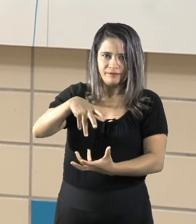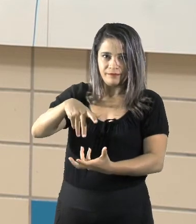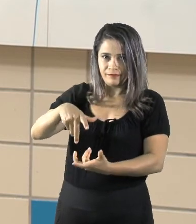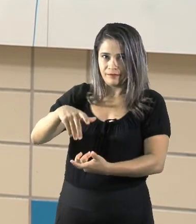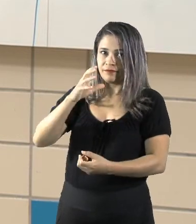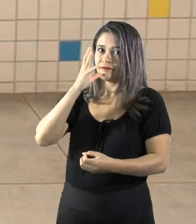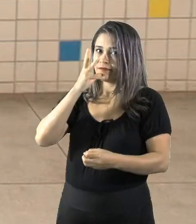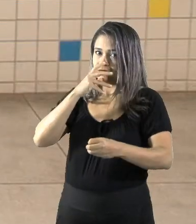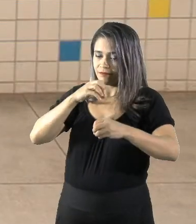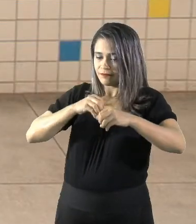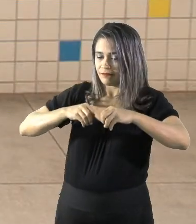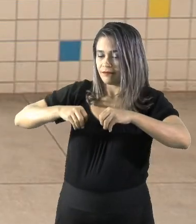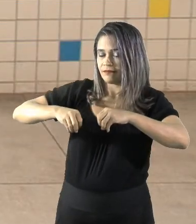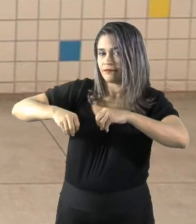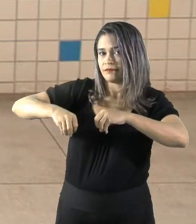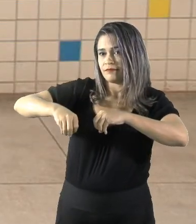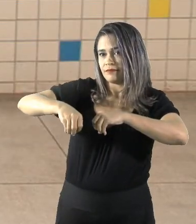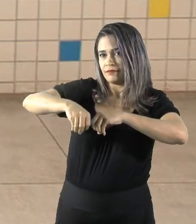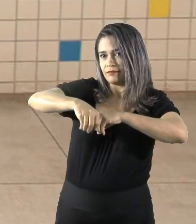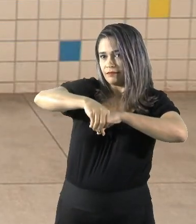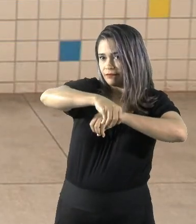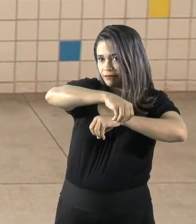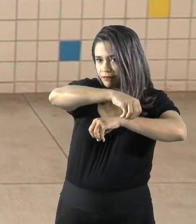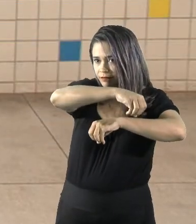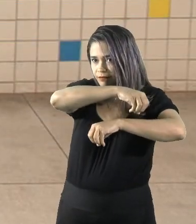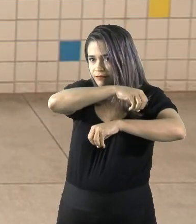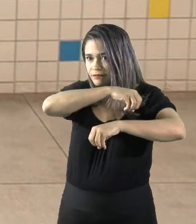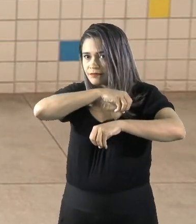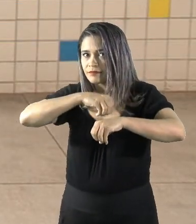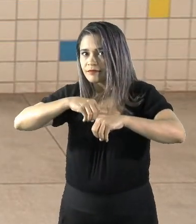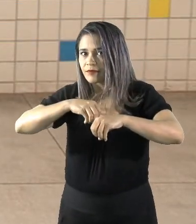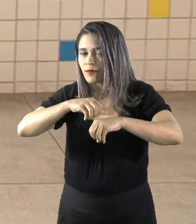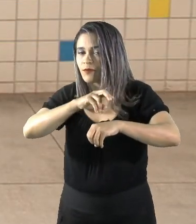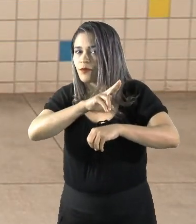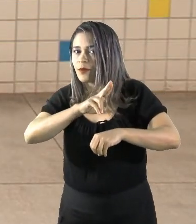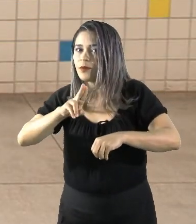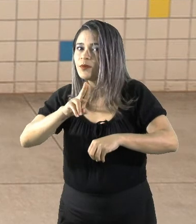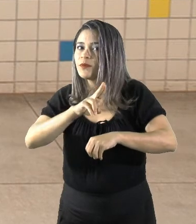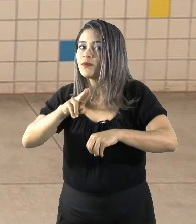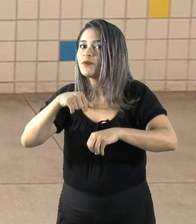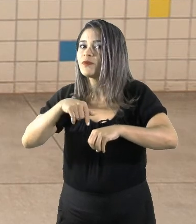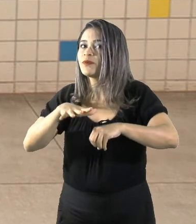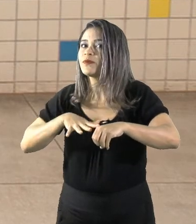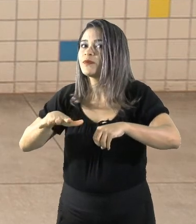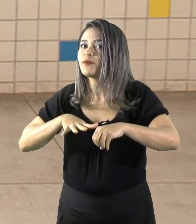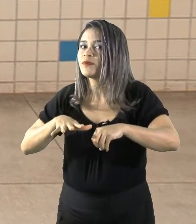giro completo em torno da órbita do Sol. Então, como é o nome desse movimento?